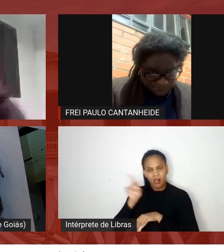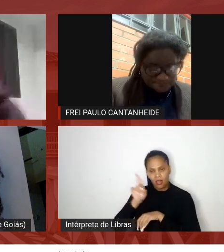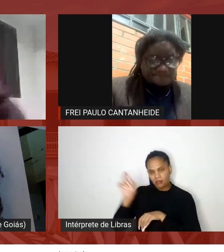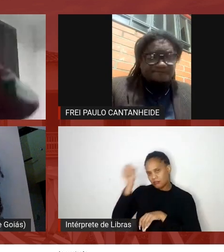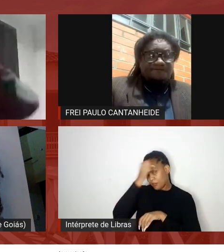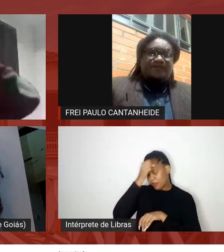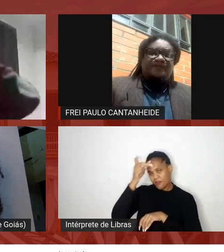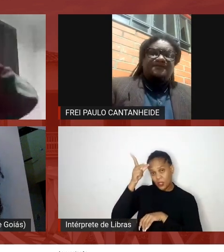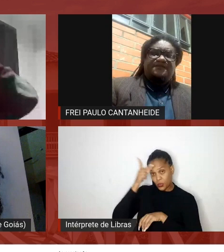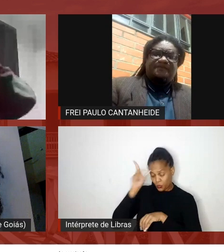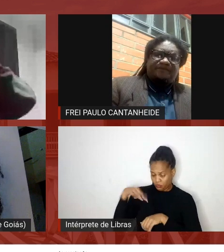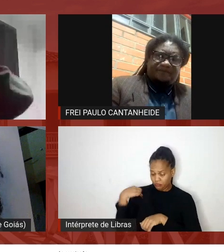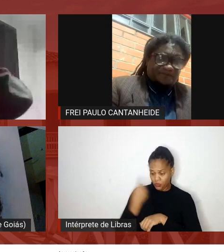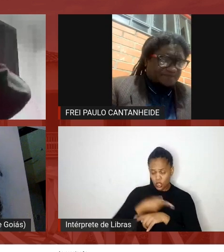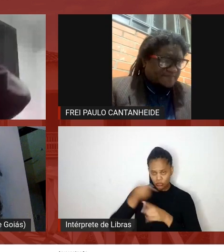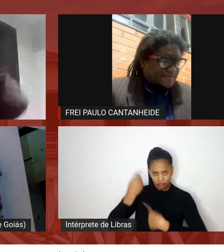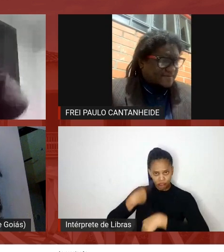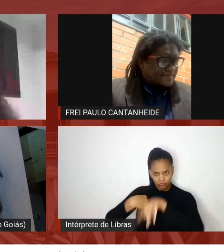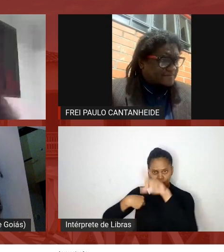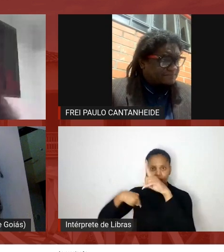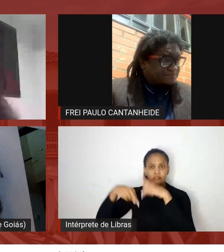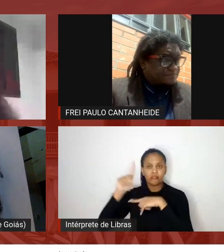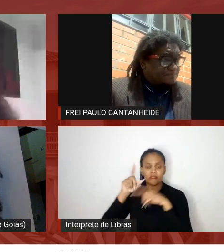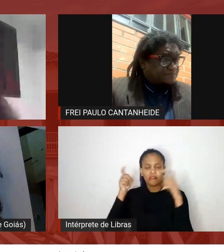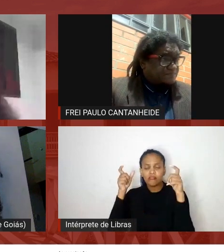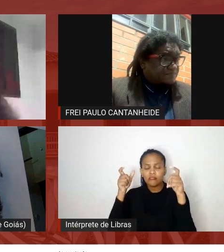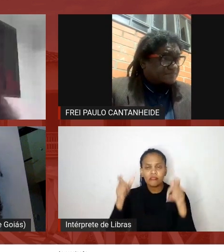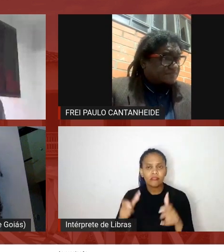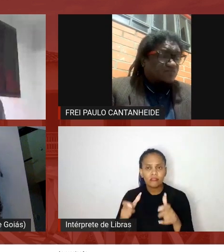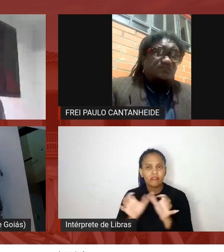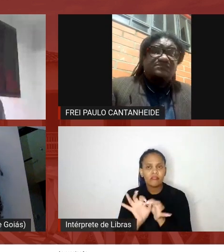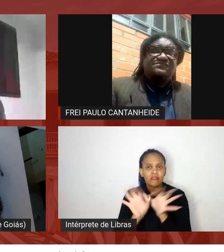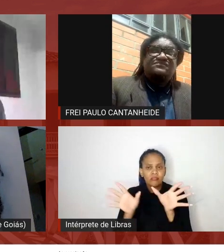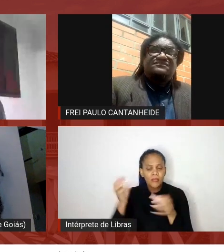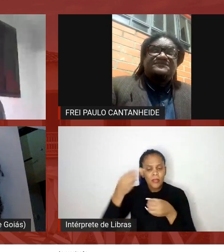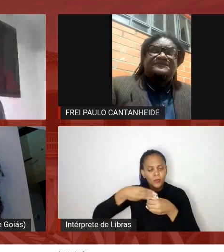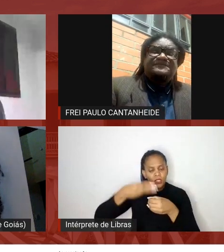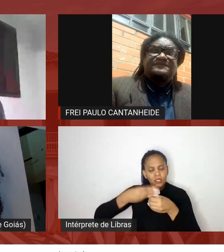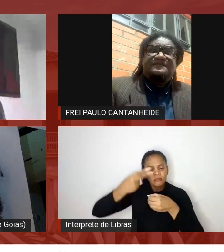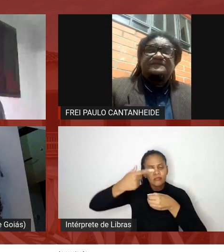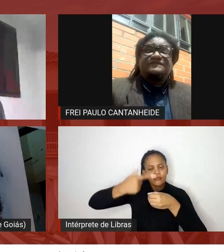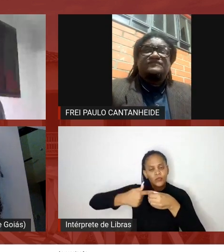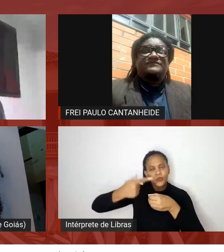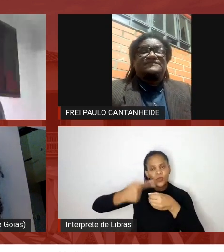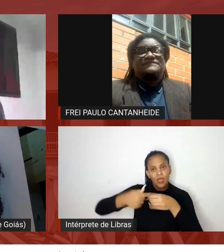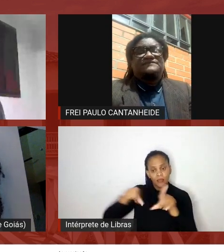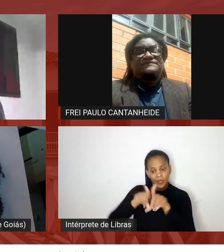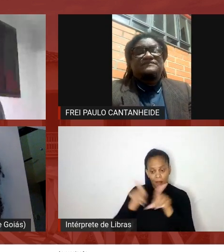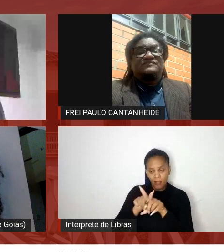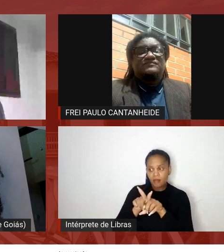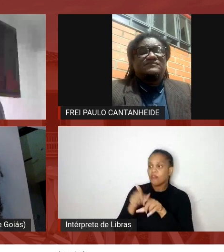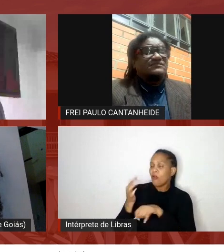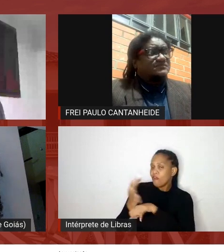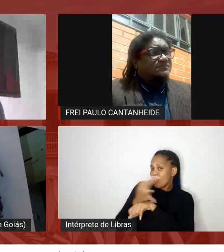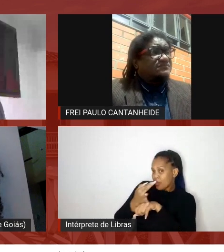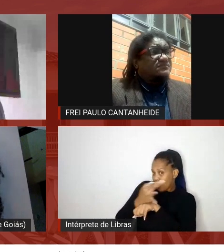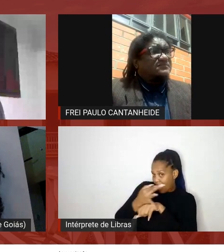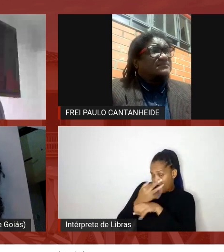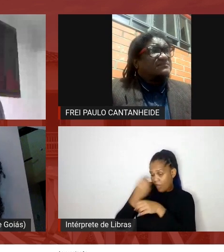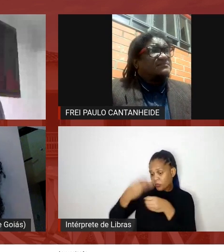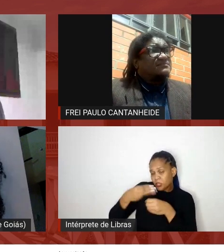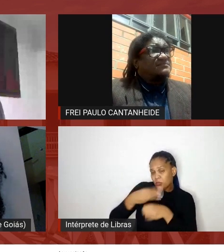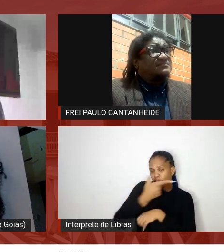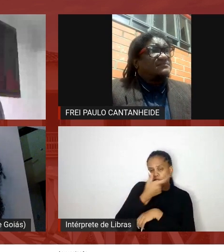nós avançamos em marcos legais para o município de Goiás inclusive com o feriado municipal no dia 20 de novembro com